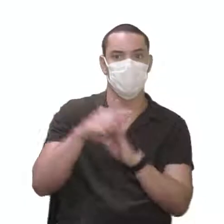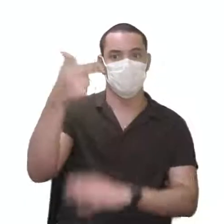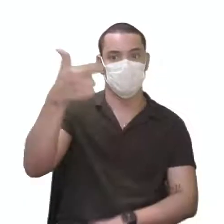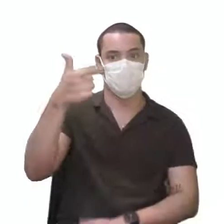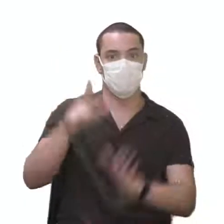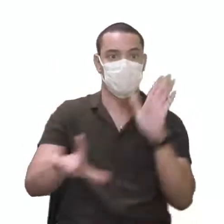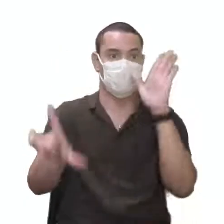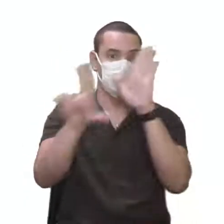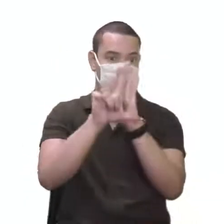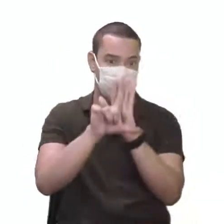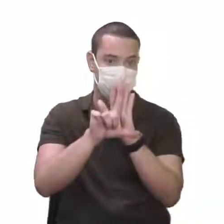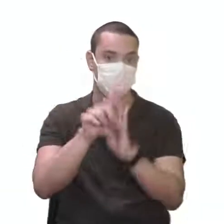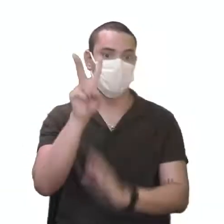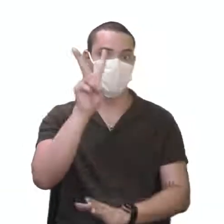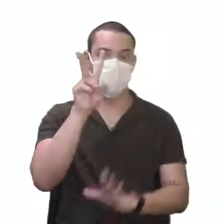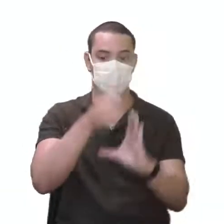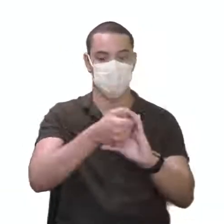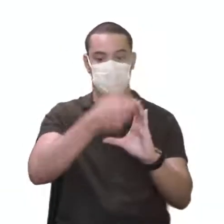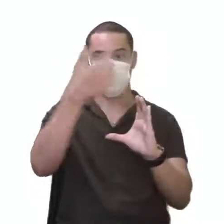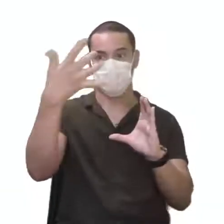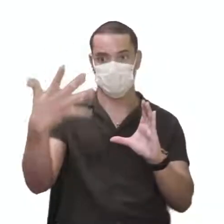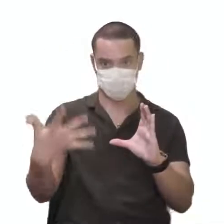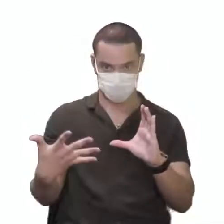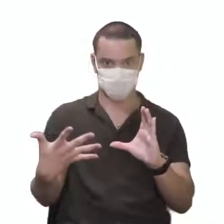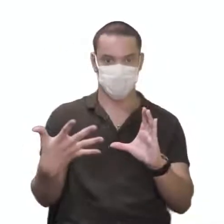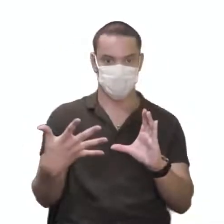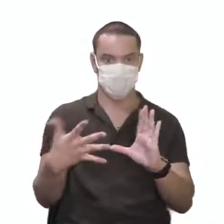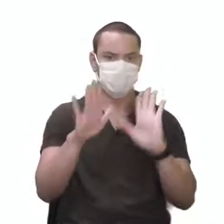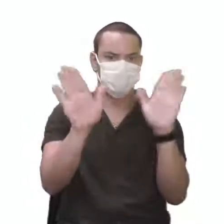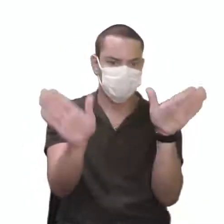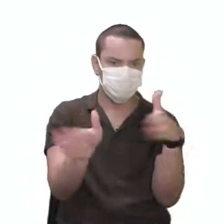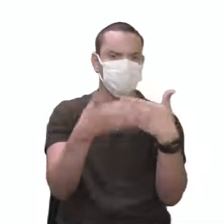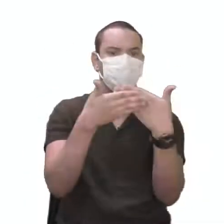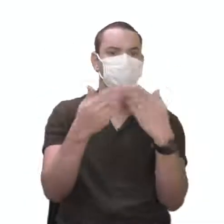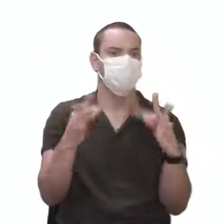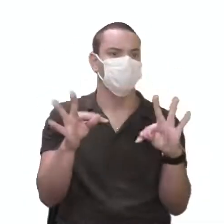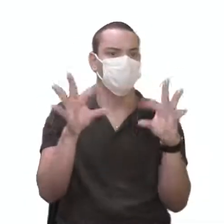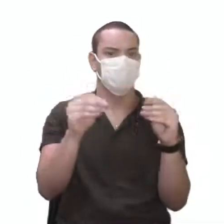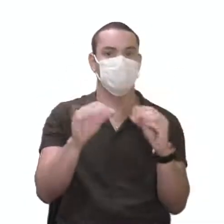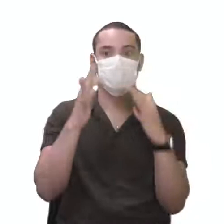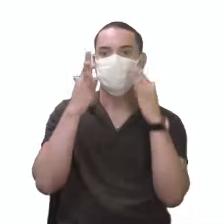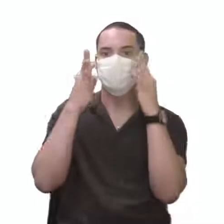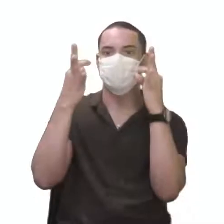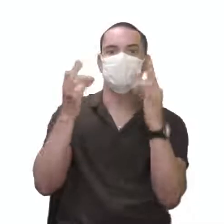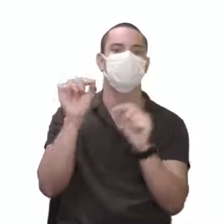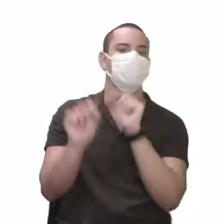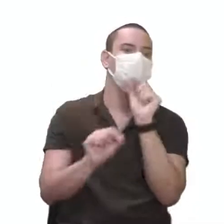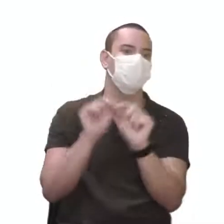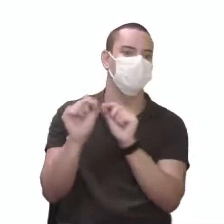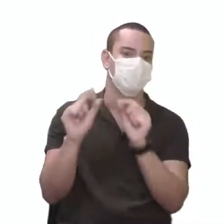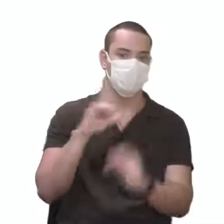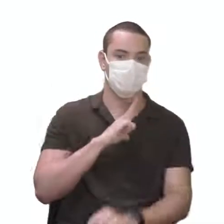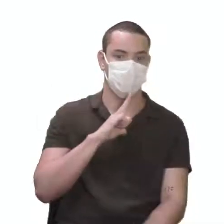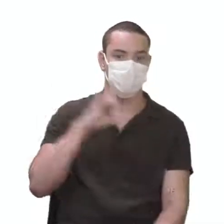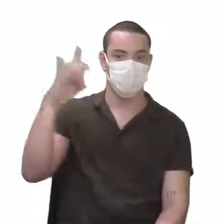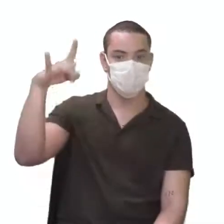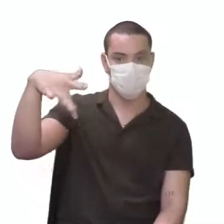segunda lei de Mendel com duas características. Fechando o quadrinho, presta atenção no a gente vai ter aqui, ó.